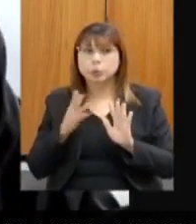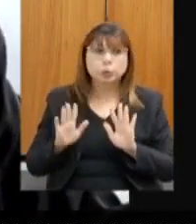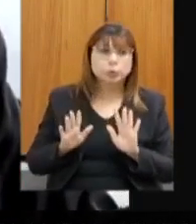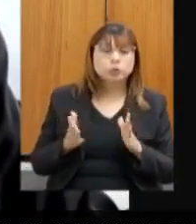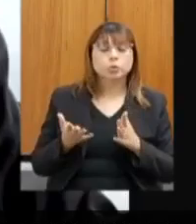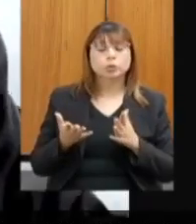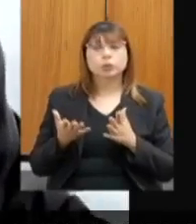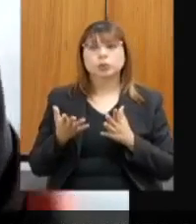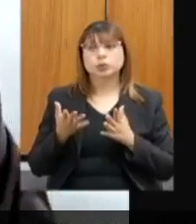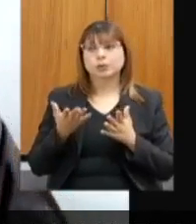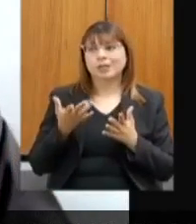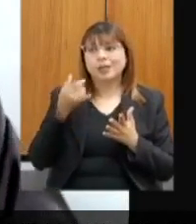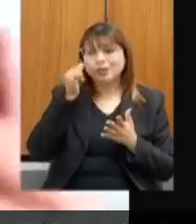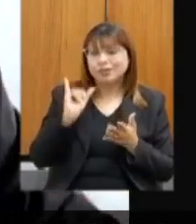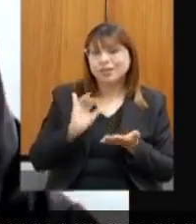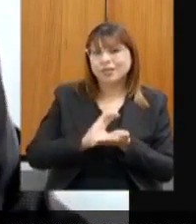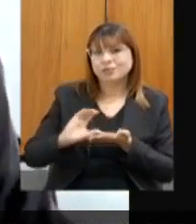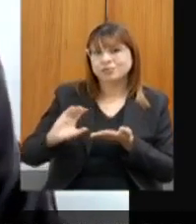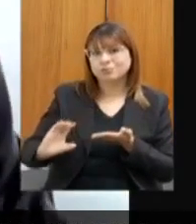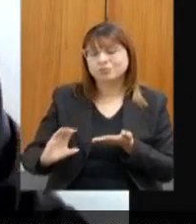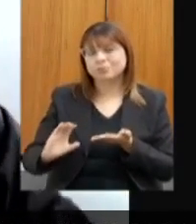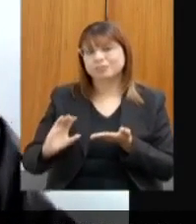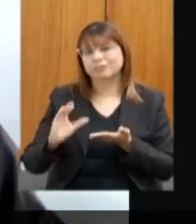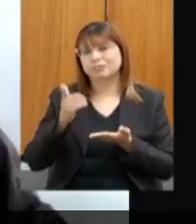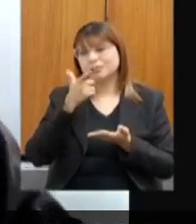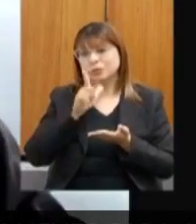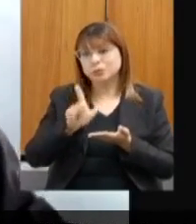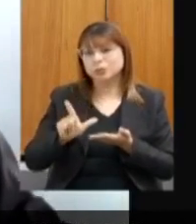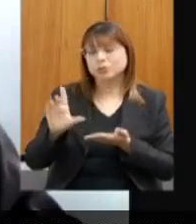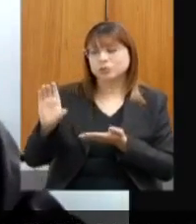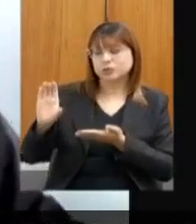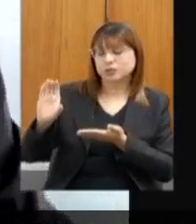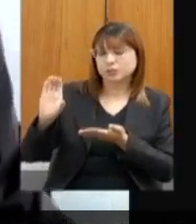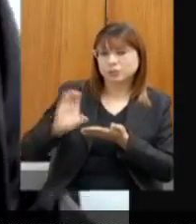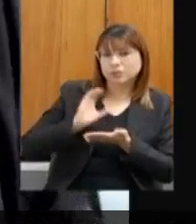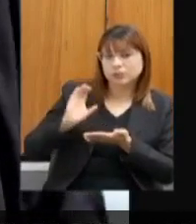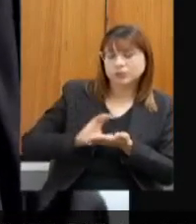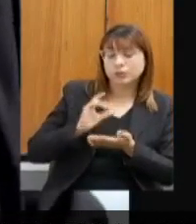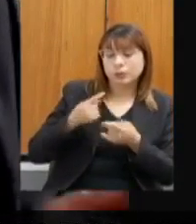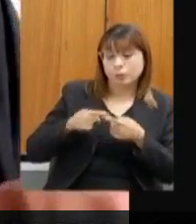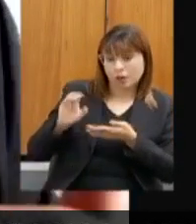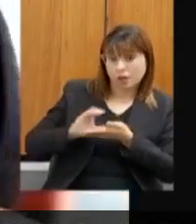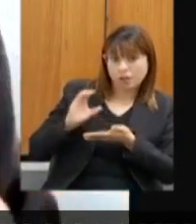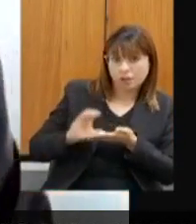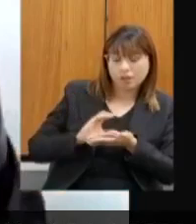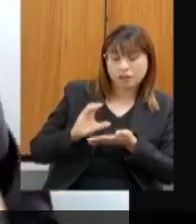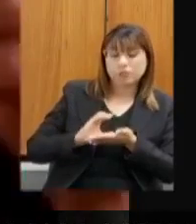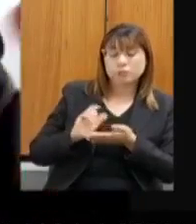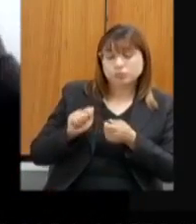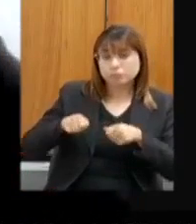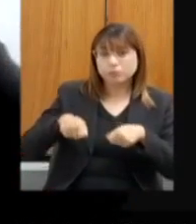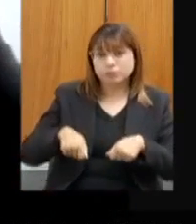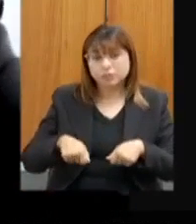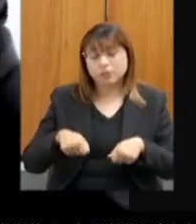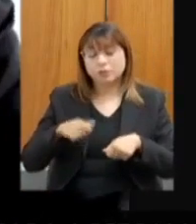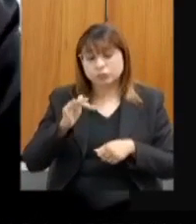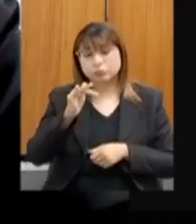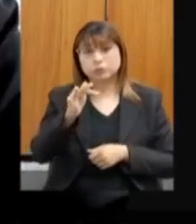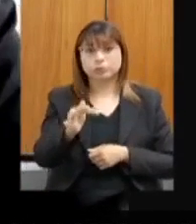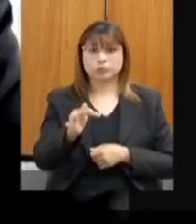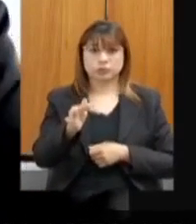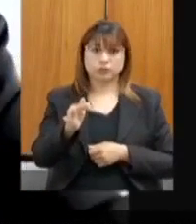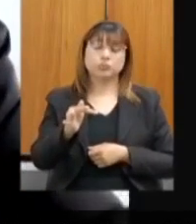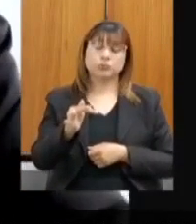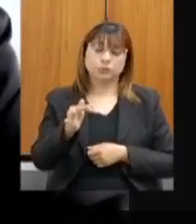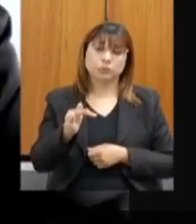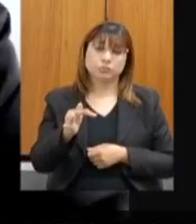investimento, a capacidade de atração de recursos, porque esses recursos produzem depois os